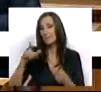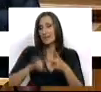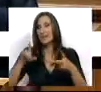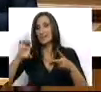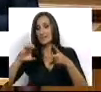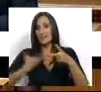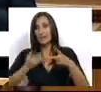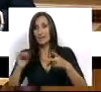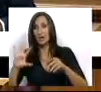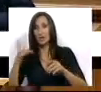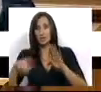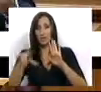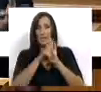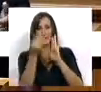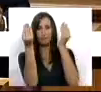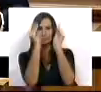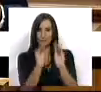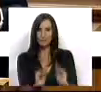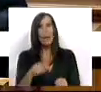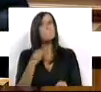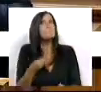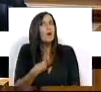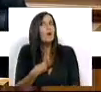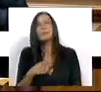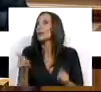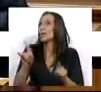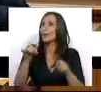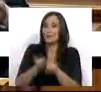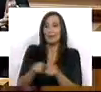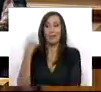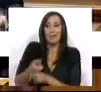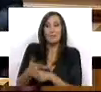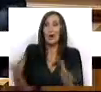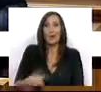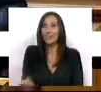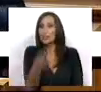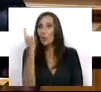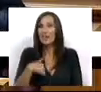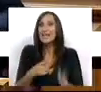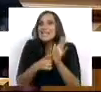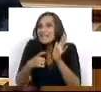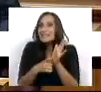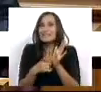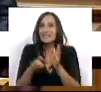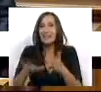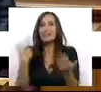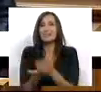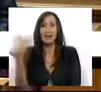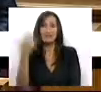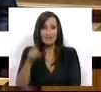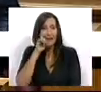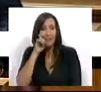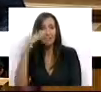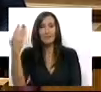quando construiu esta lei, as suas preocupações não foi, como aliás continua a não ser, a necessidade de reforçar o direito à habitação